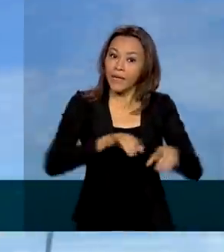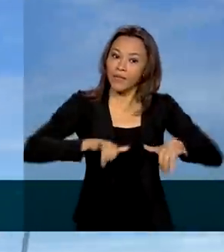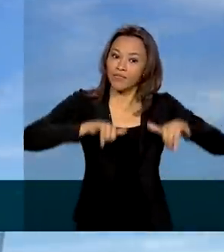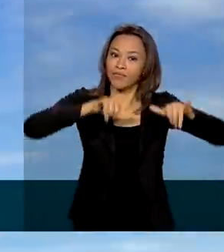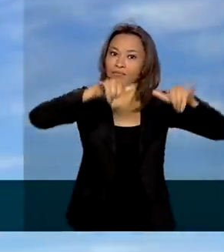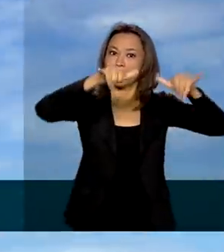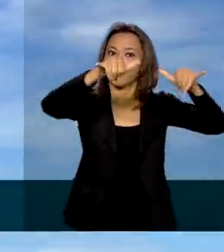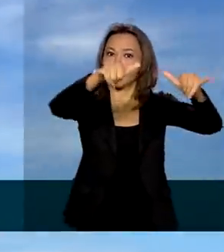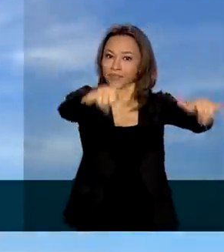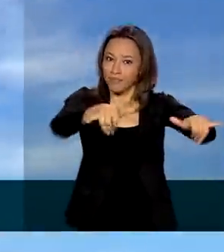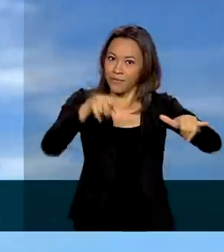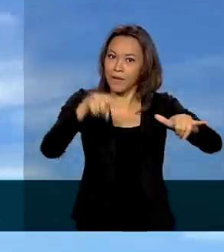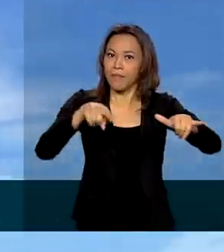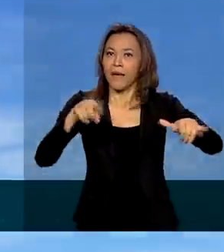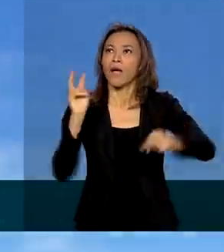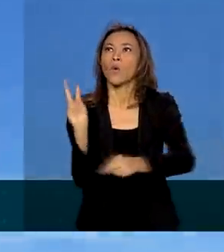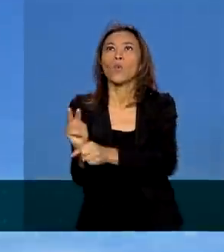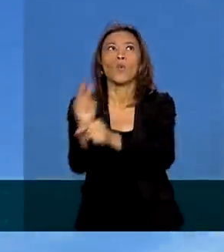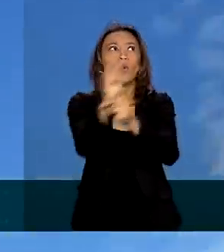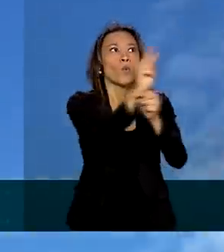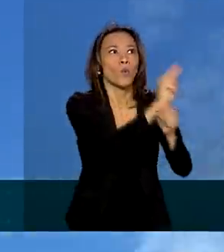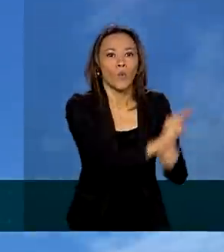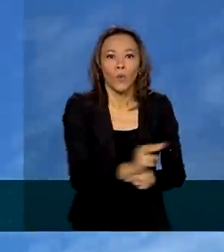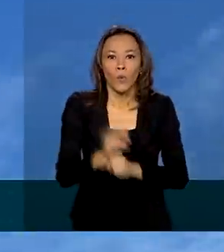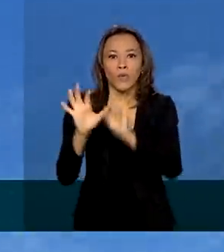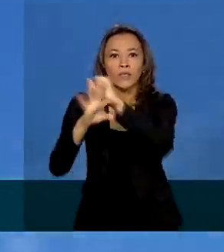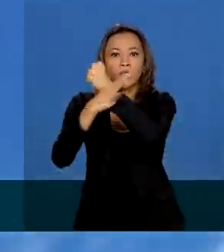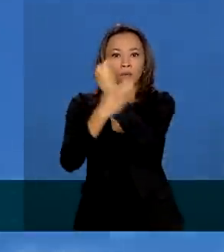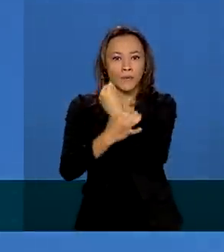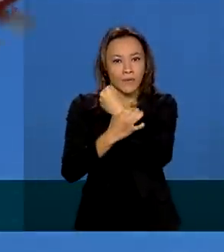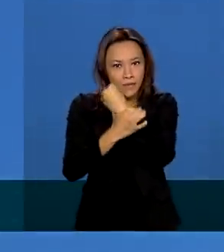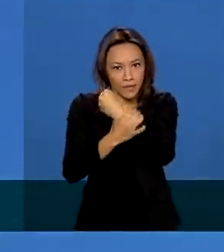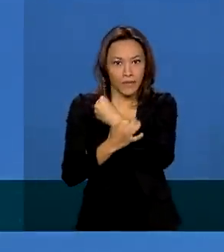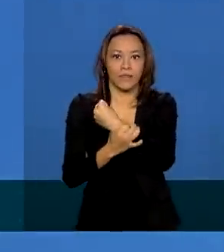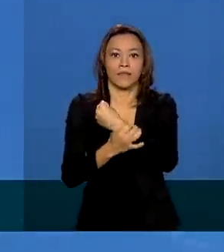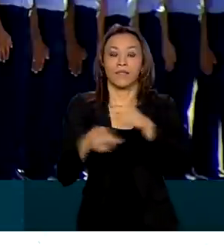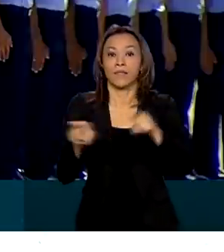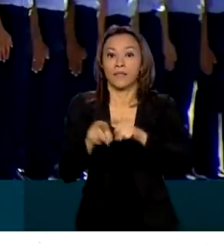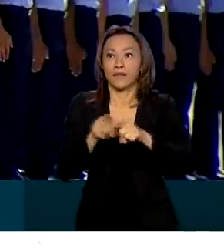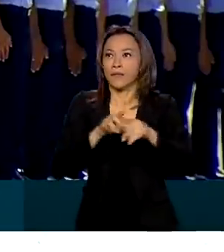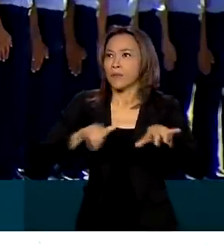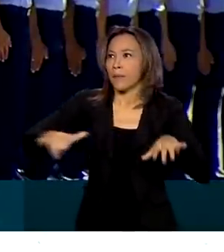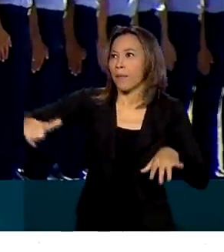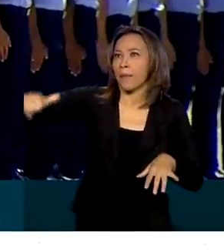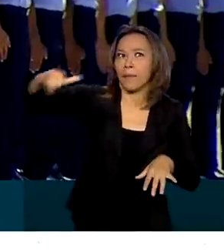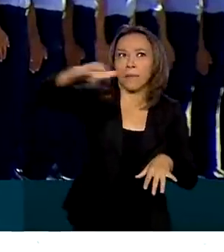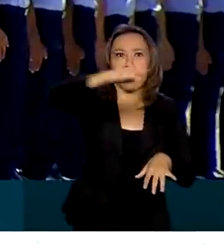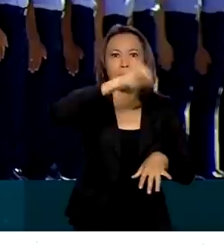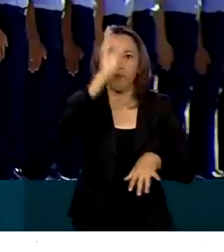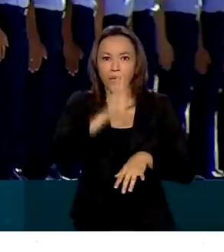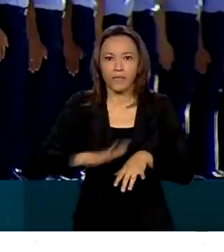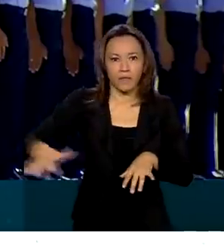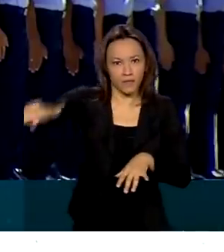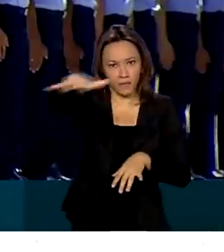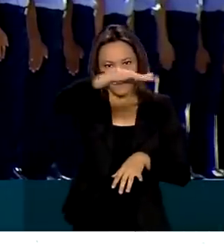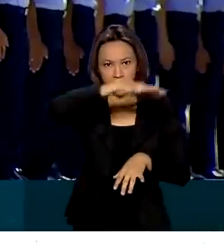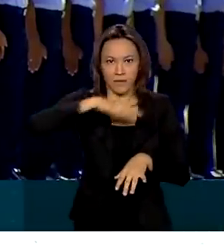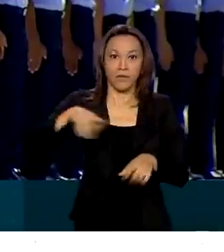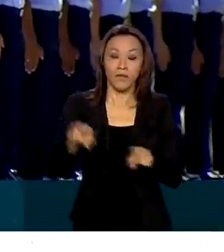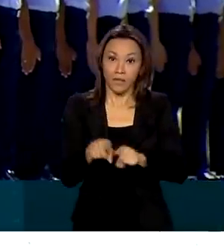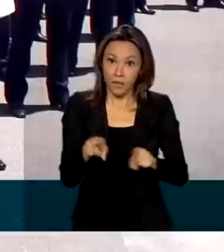manter a soberania do espaço aéreo nacional e integrar o território brasileiro. E ainda cooperar na infraestrutura